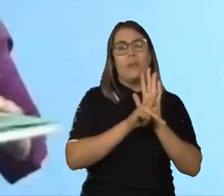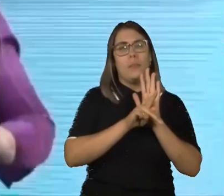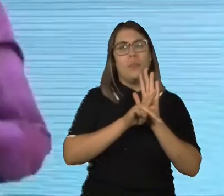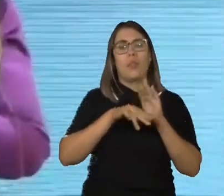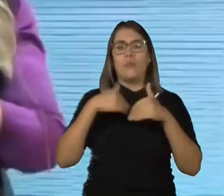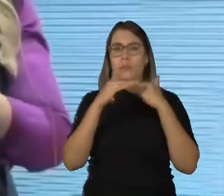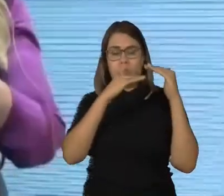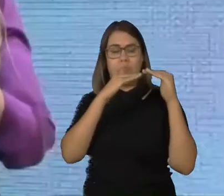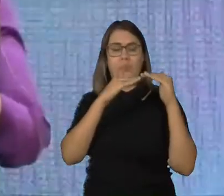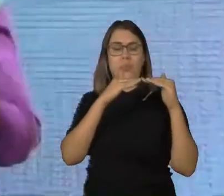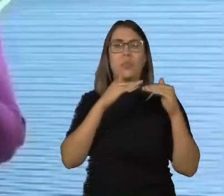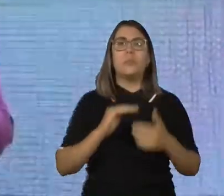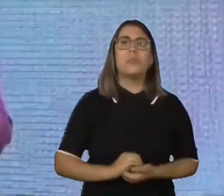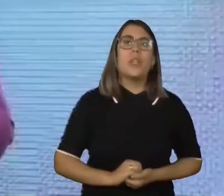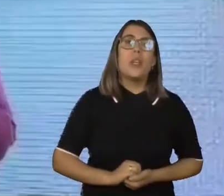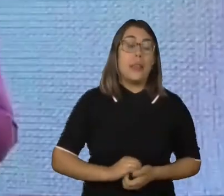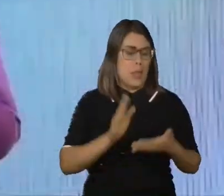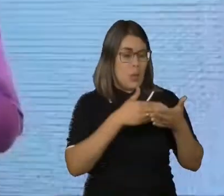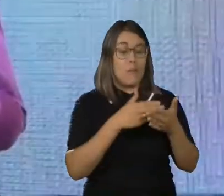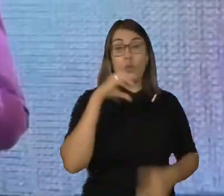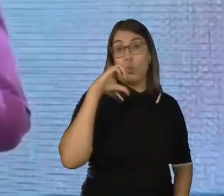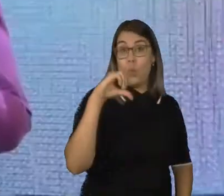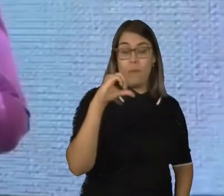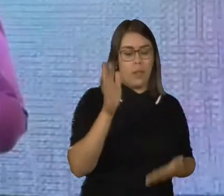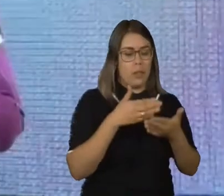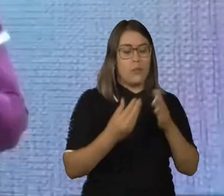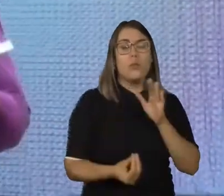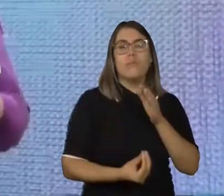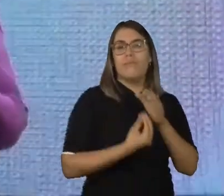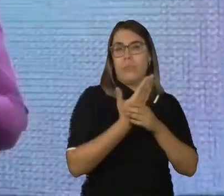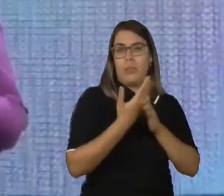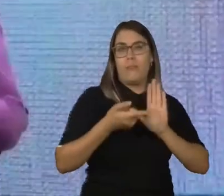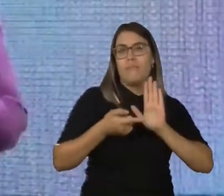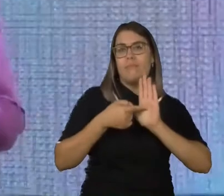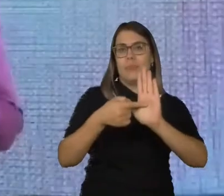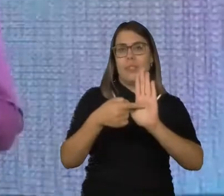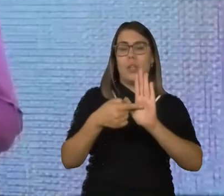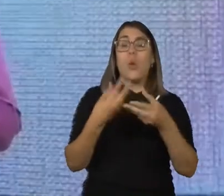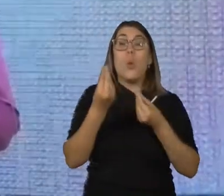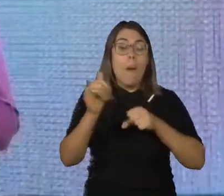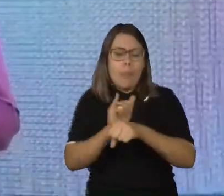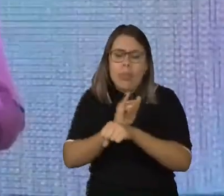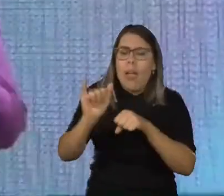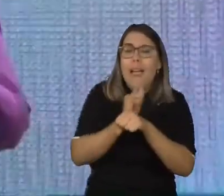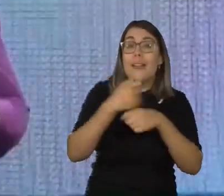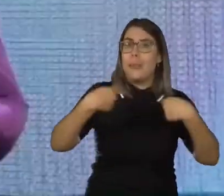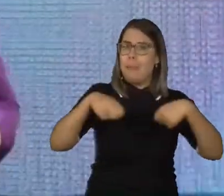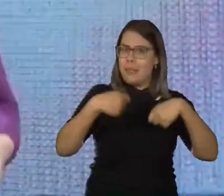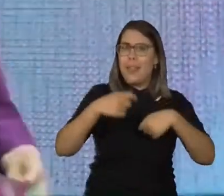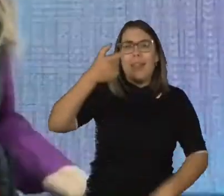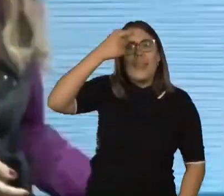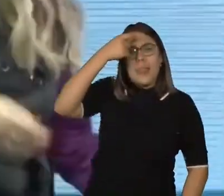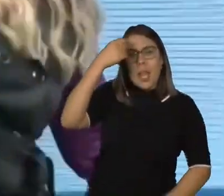um dos livros, dos meus nove livros, esse é um que eu lancei, falando das técnicas de programação neuroevolutiva